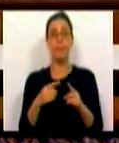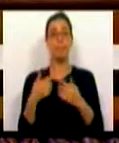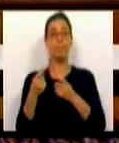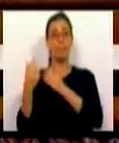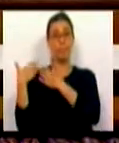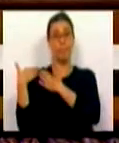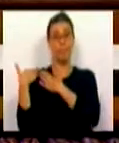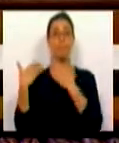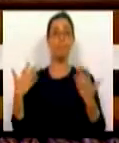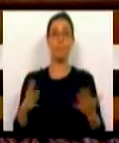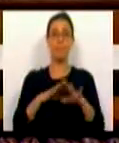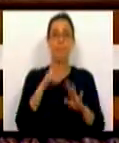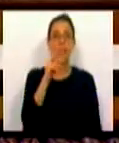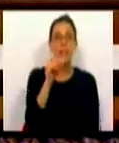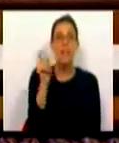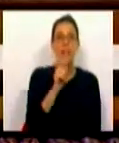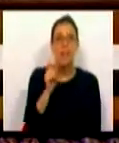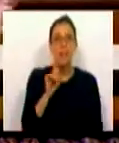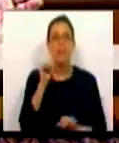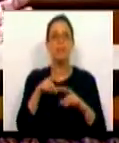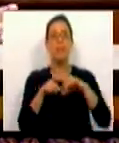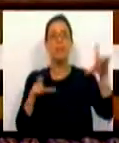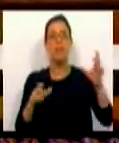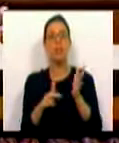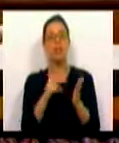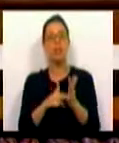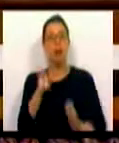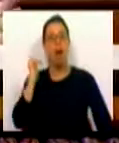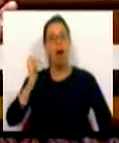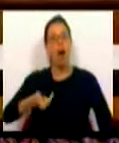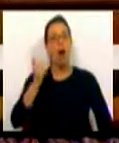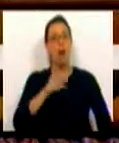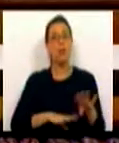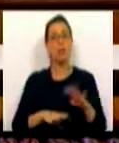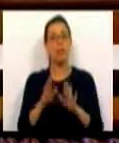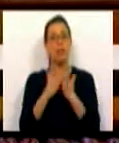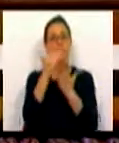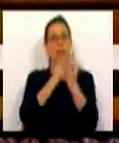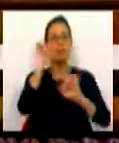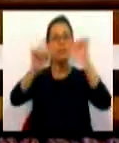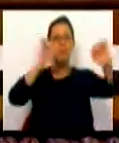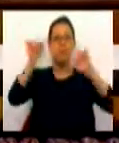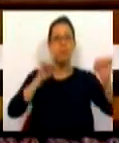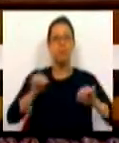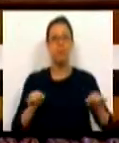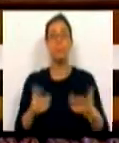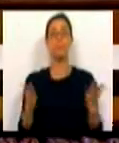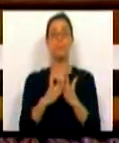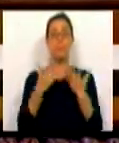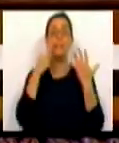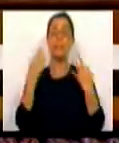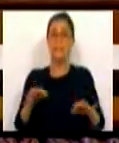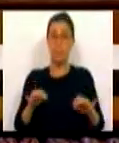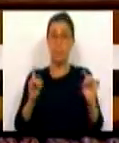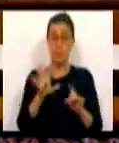ombros, de fazer em 30 meses aquilo que o país espera há décadas que se faça. Que é o cadastro, naturalmente que será um cadastro